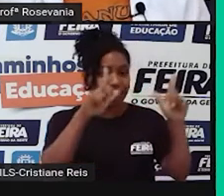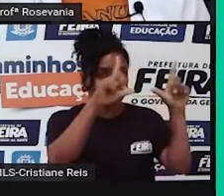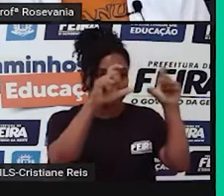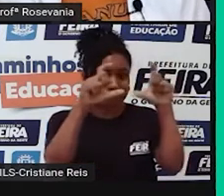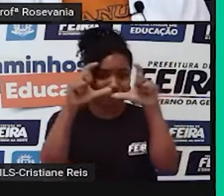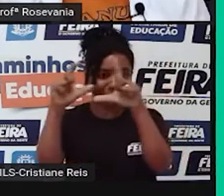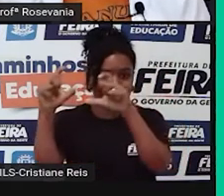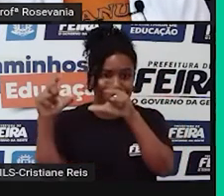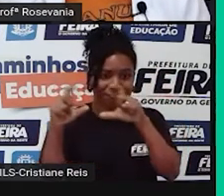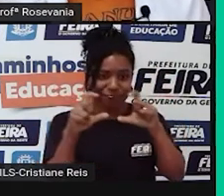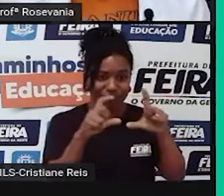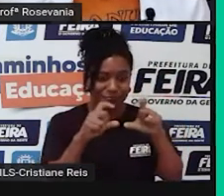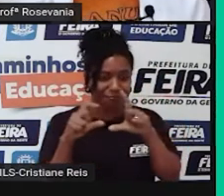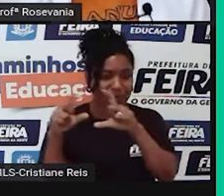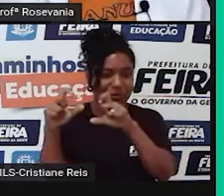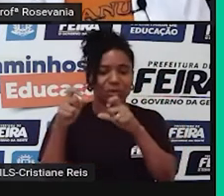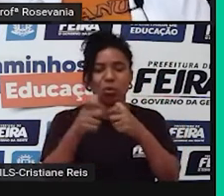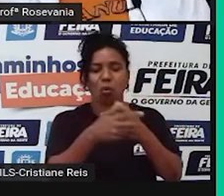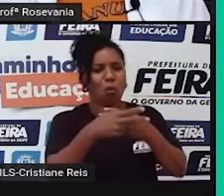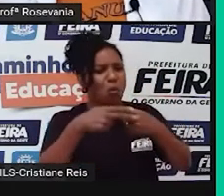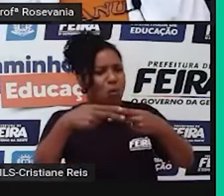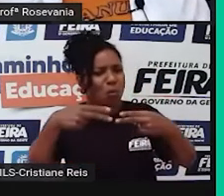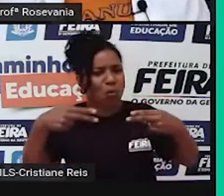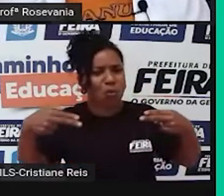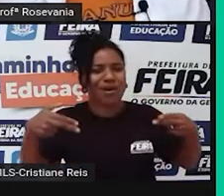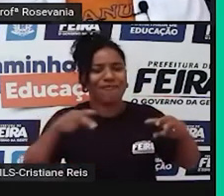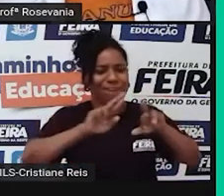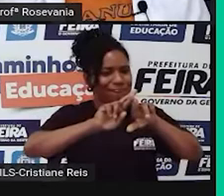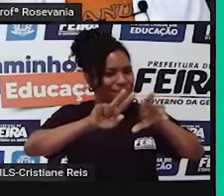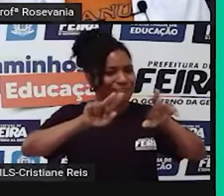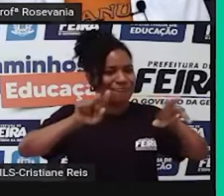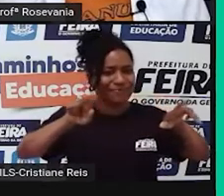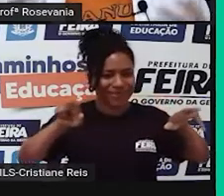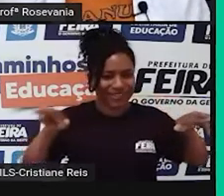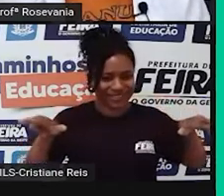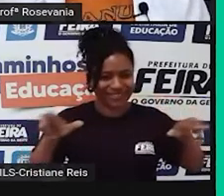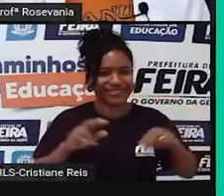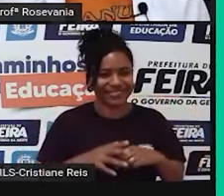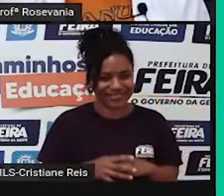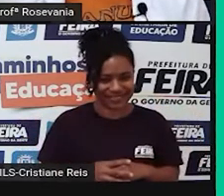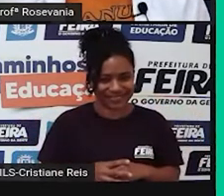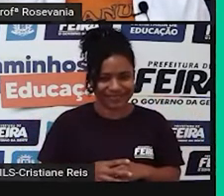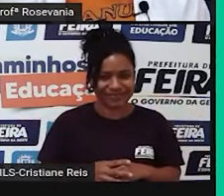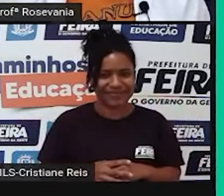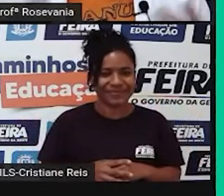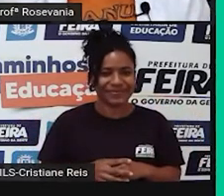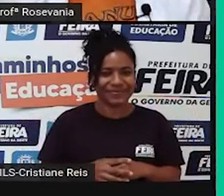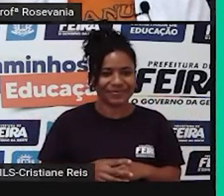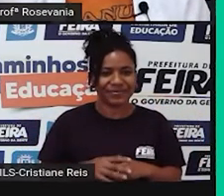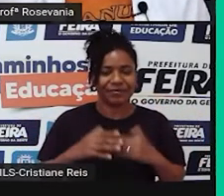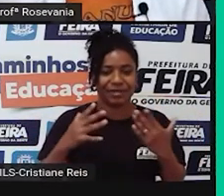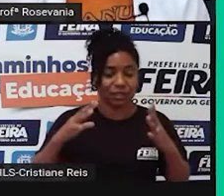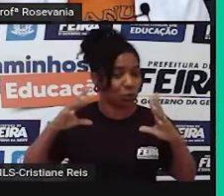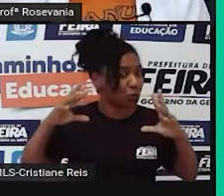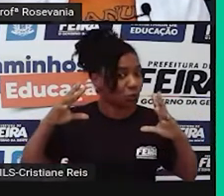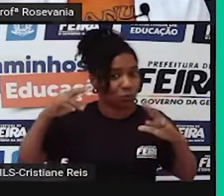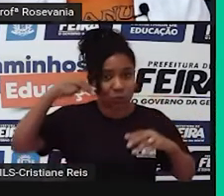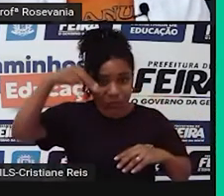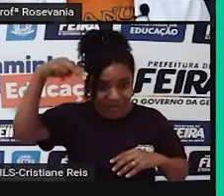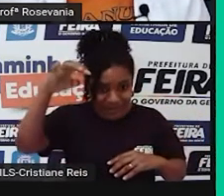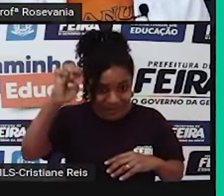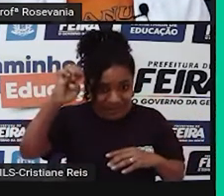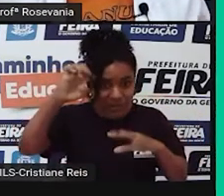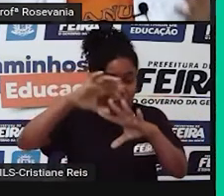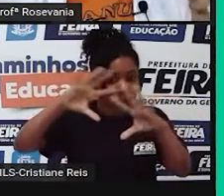representando muitas coisas, mas a gente sabe que não representa tudo que a gente tem,